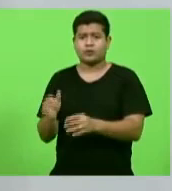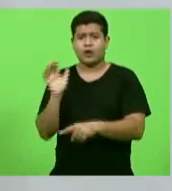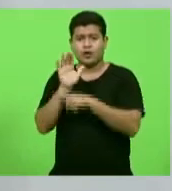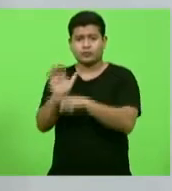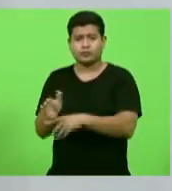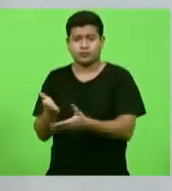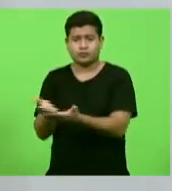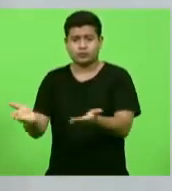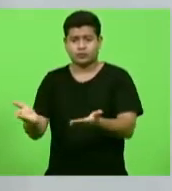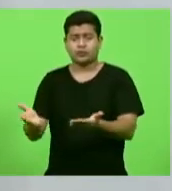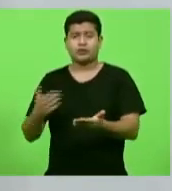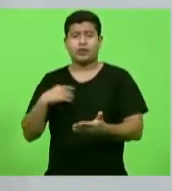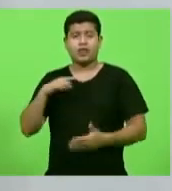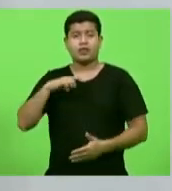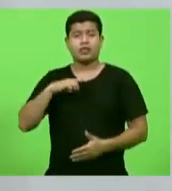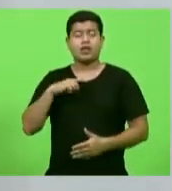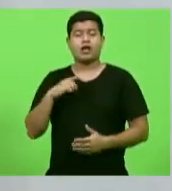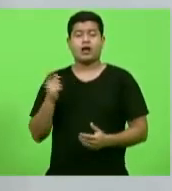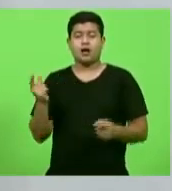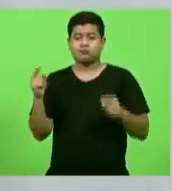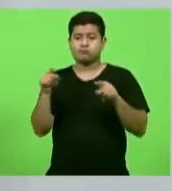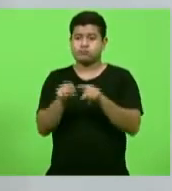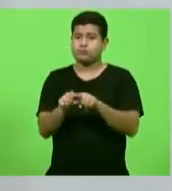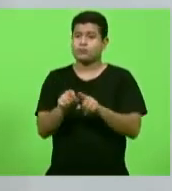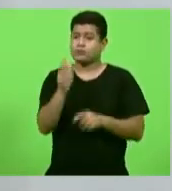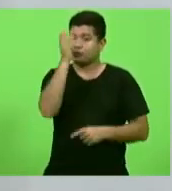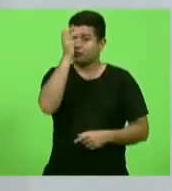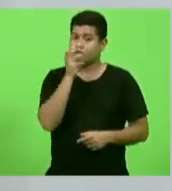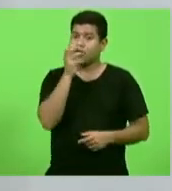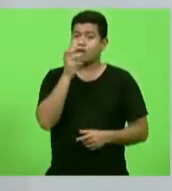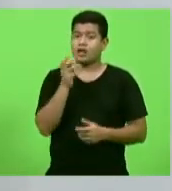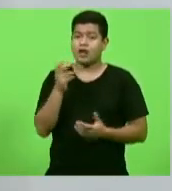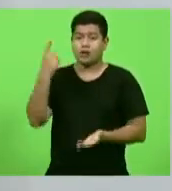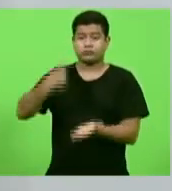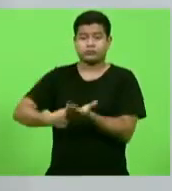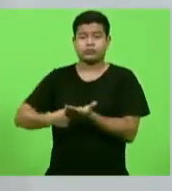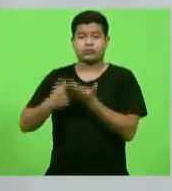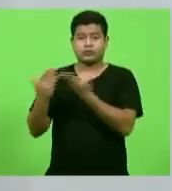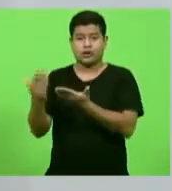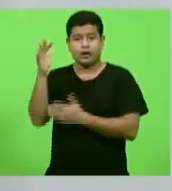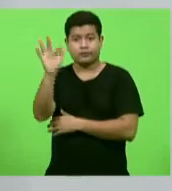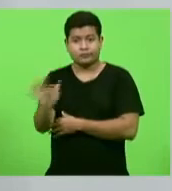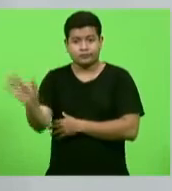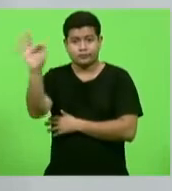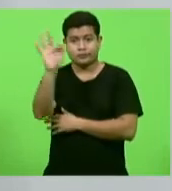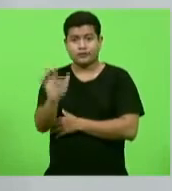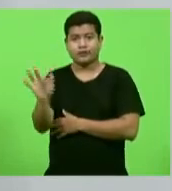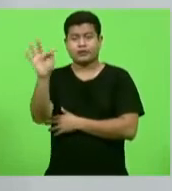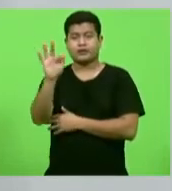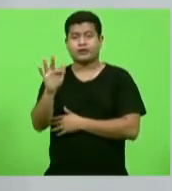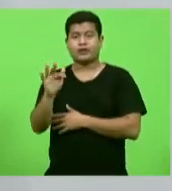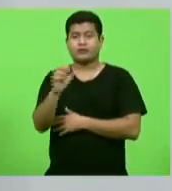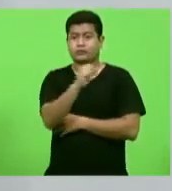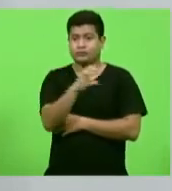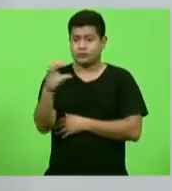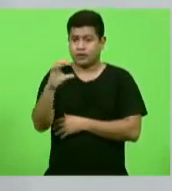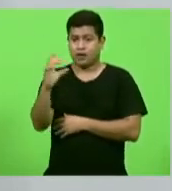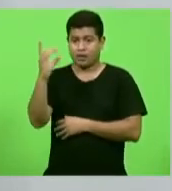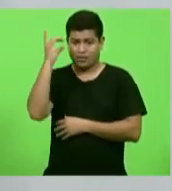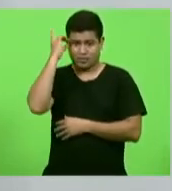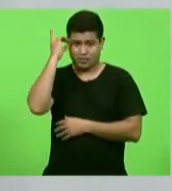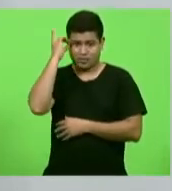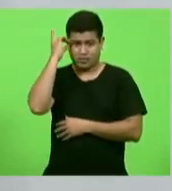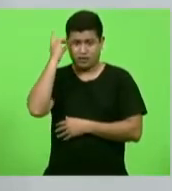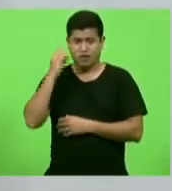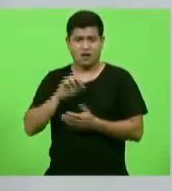e hoje temos uma parceria muito séria firmada com a Federação Catarinense de Síndrome de Down, e